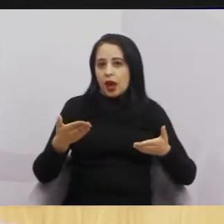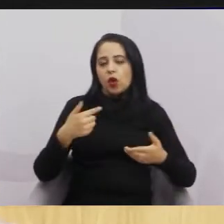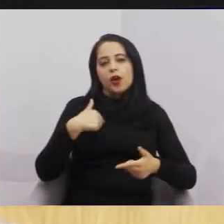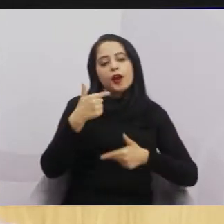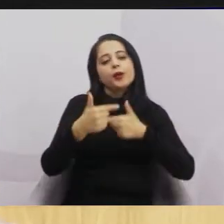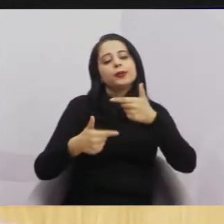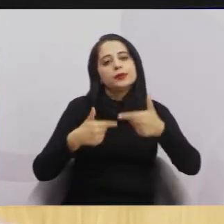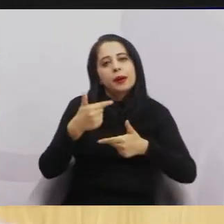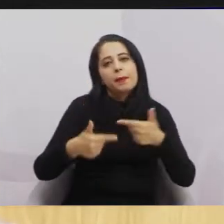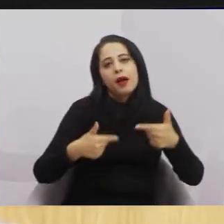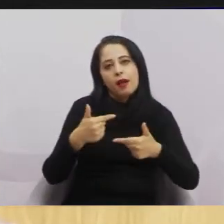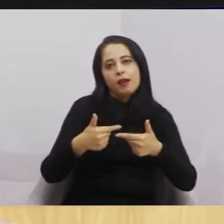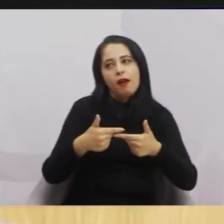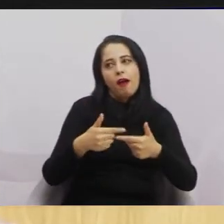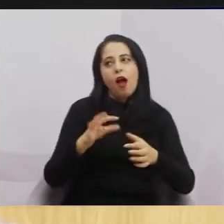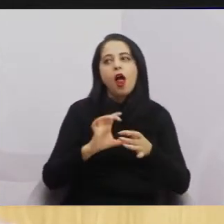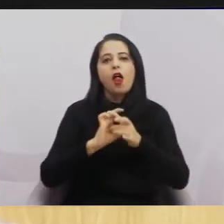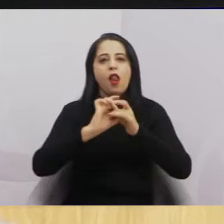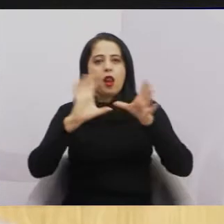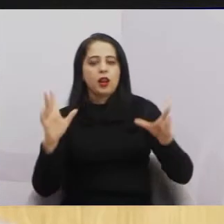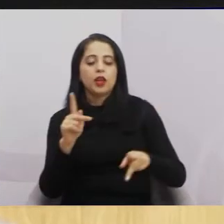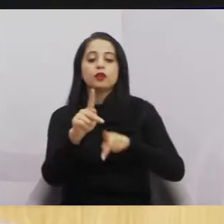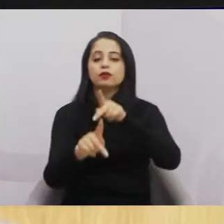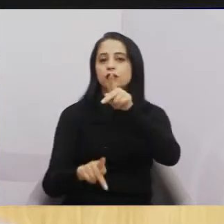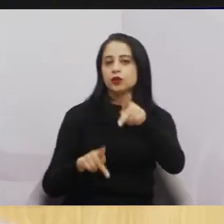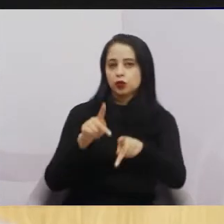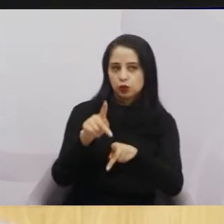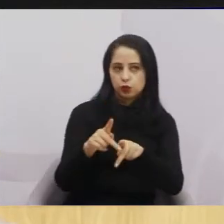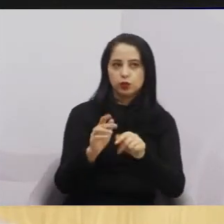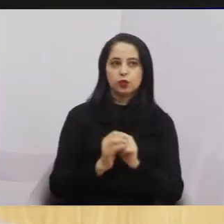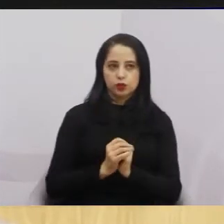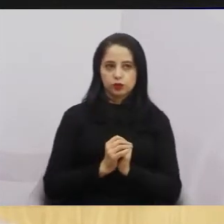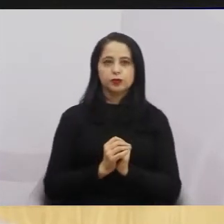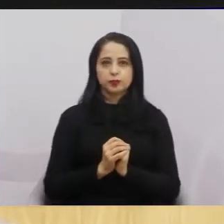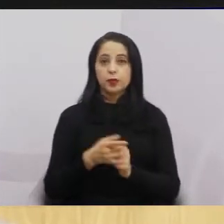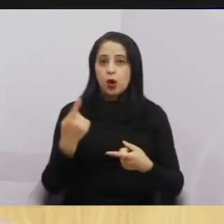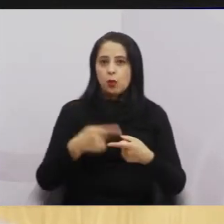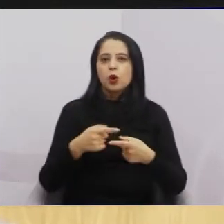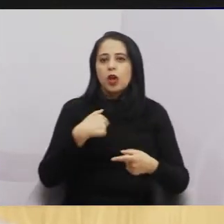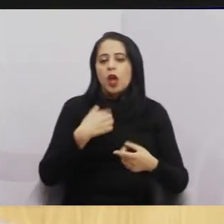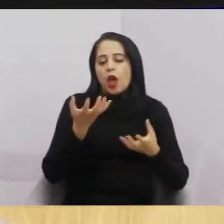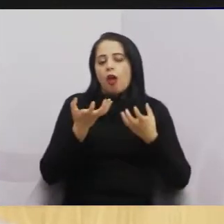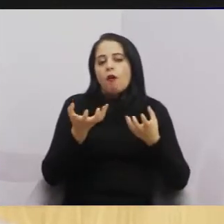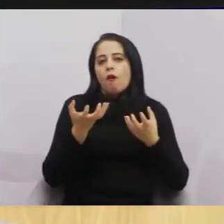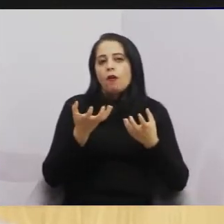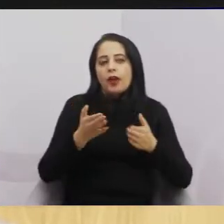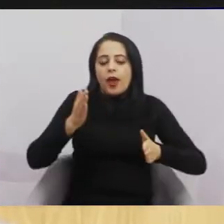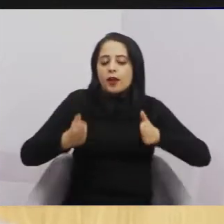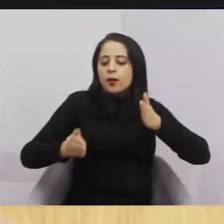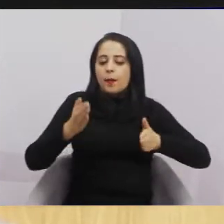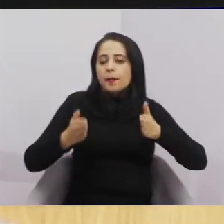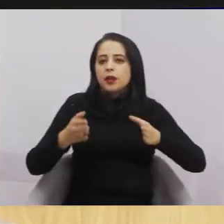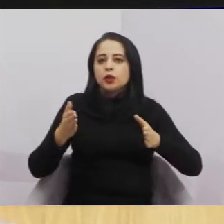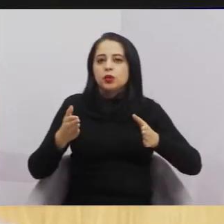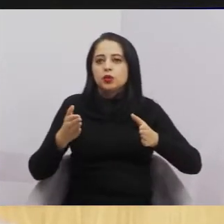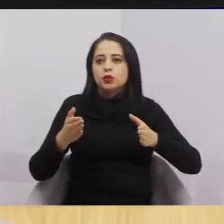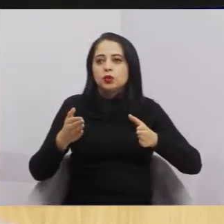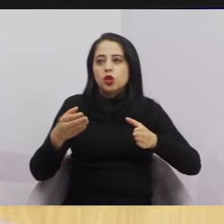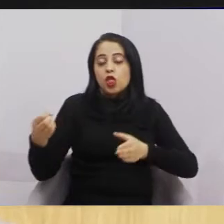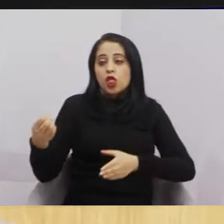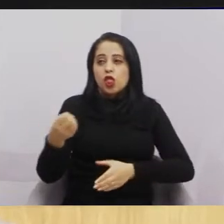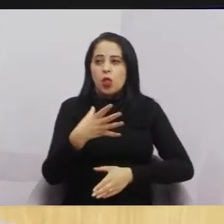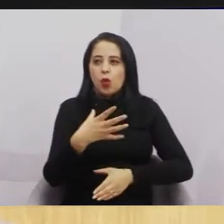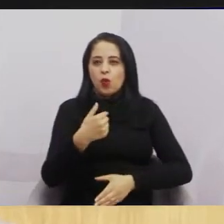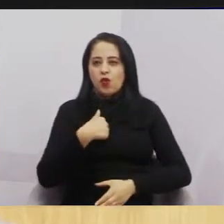população, que esse mandato meu seria um mandato inovador e eu estaria pronto a servir o